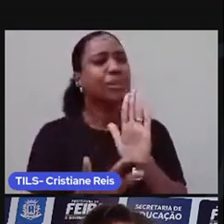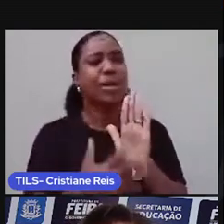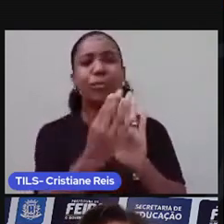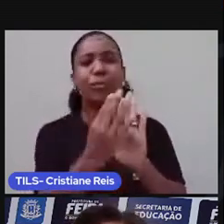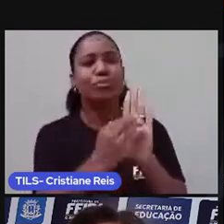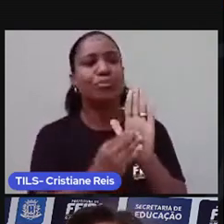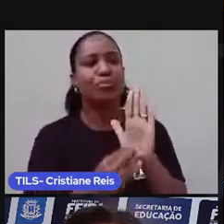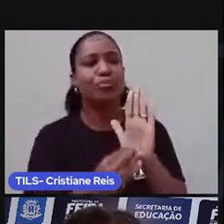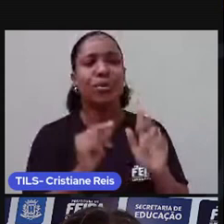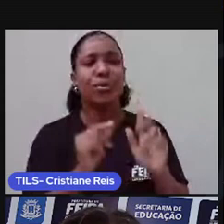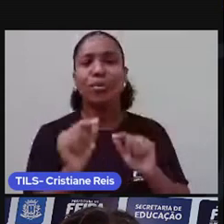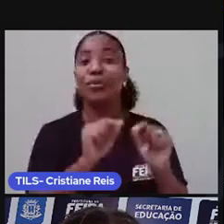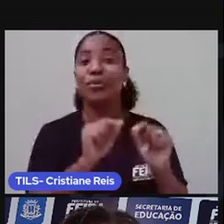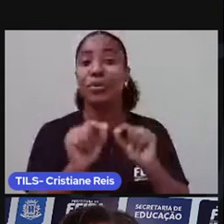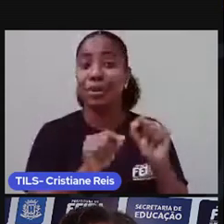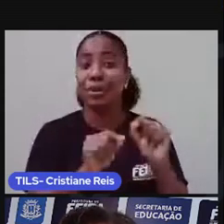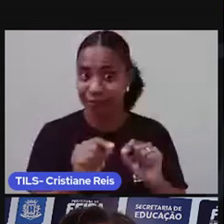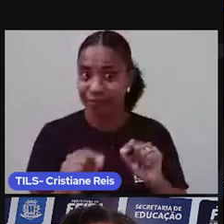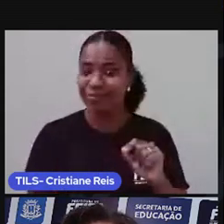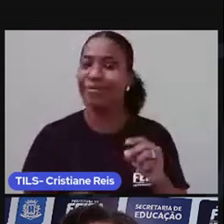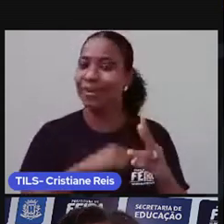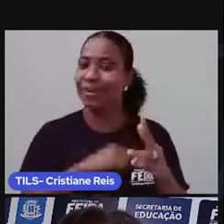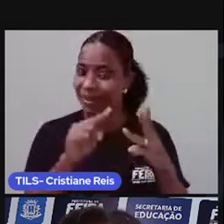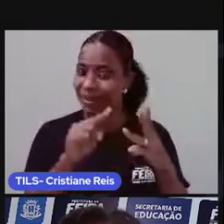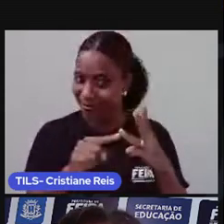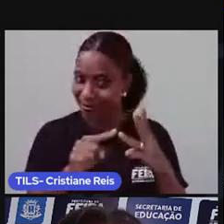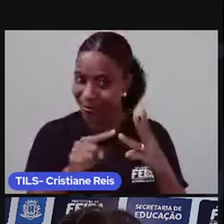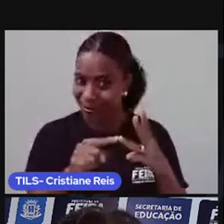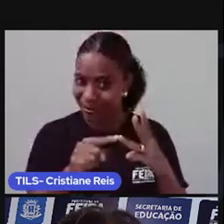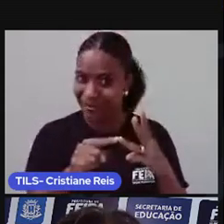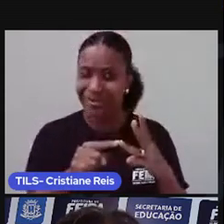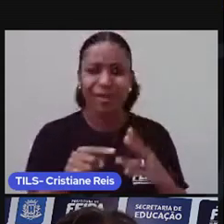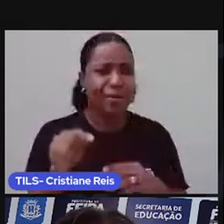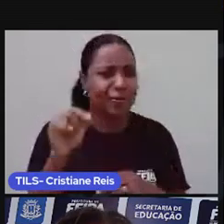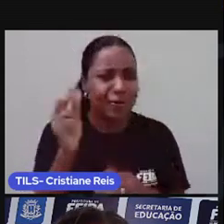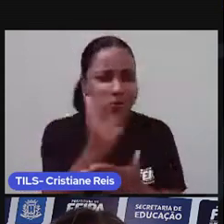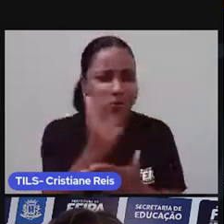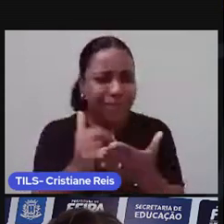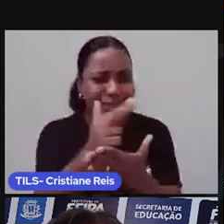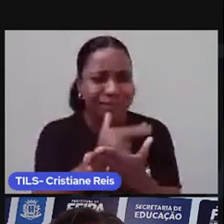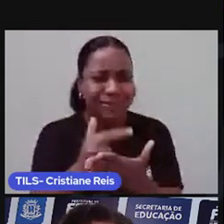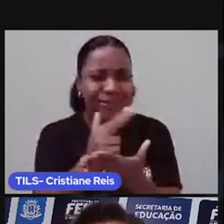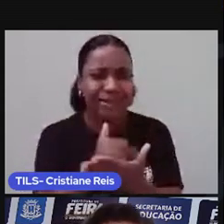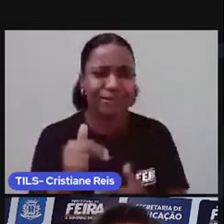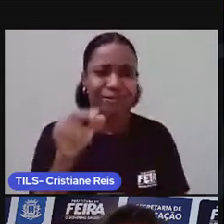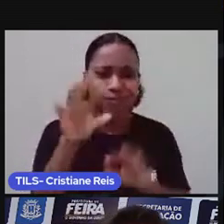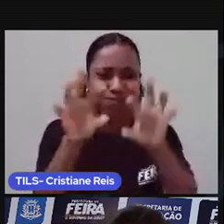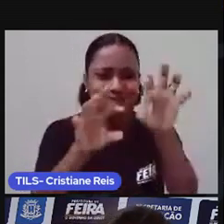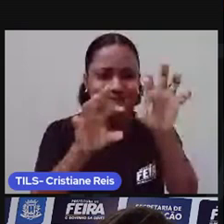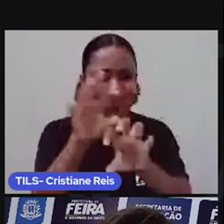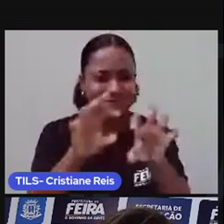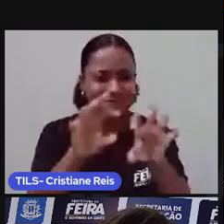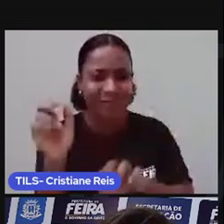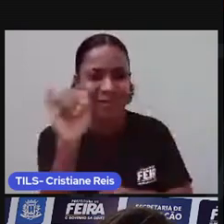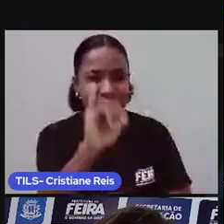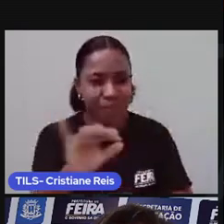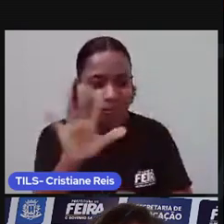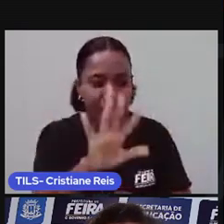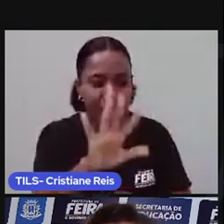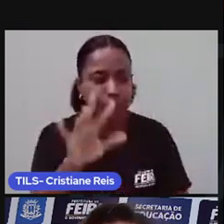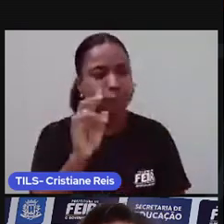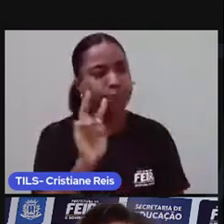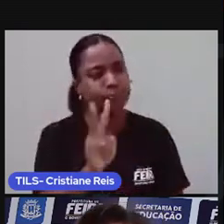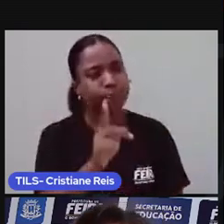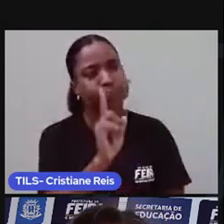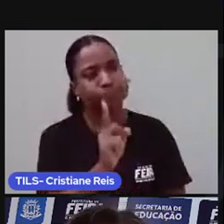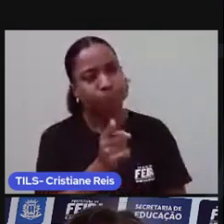faça a leitura das imagens que aparecem ilustrando o texto. Geralmente, os textos em inglês, eles